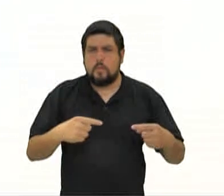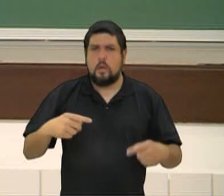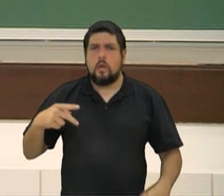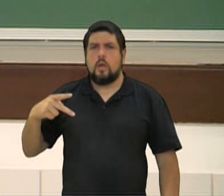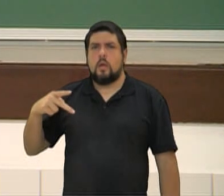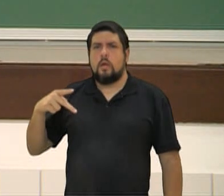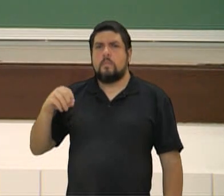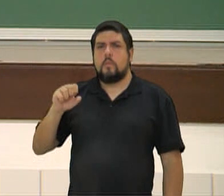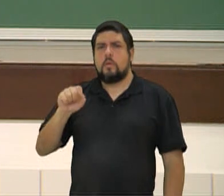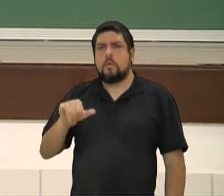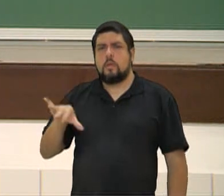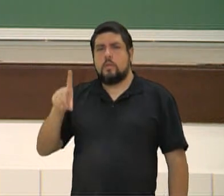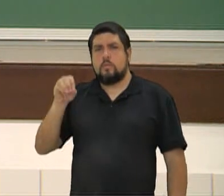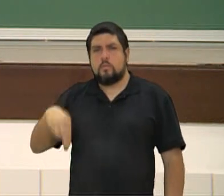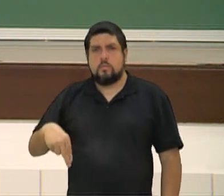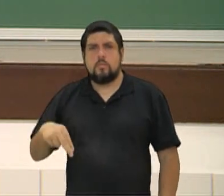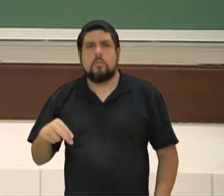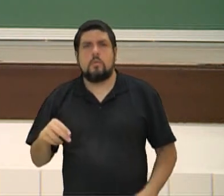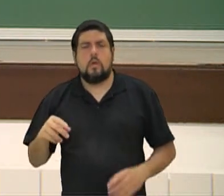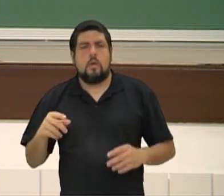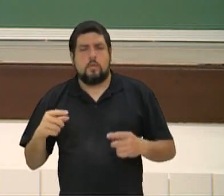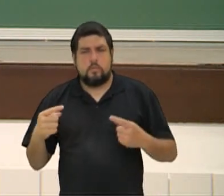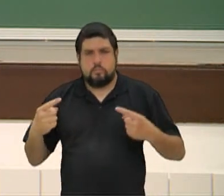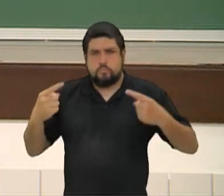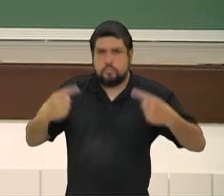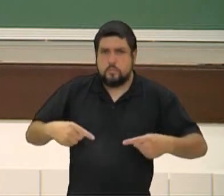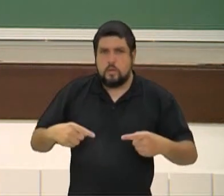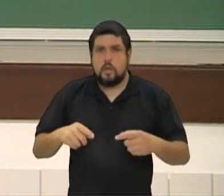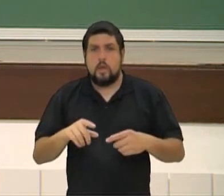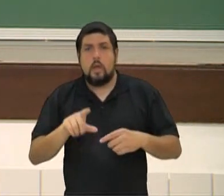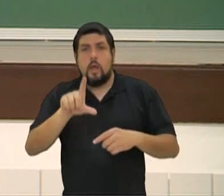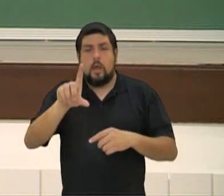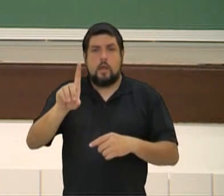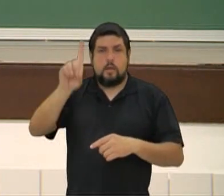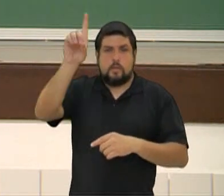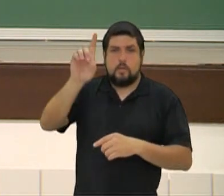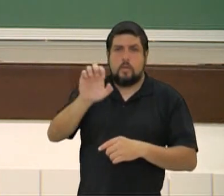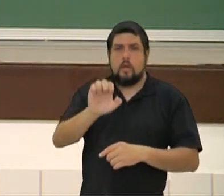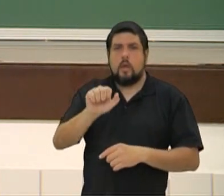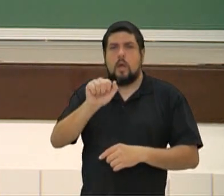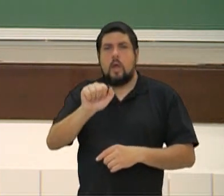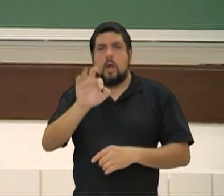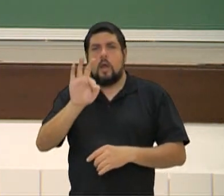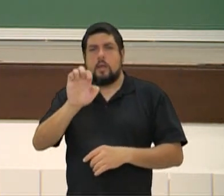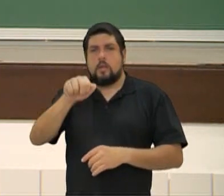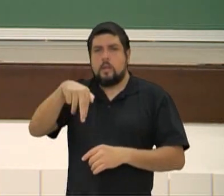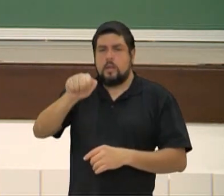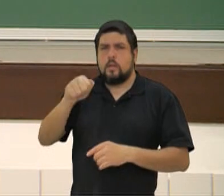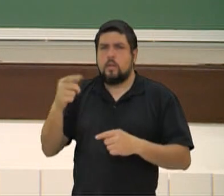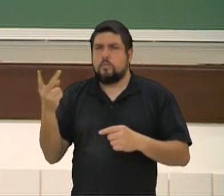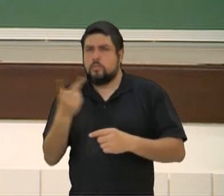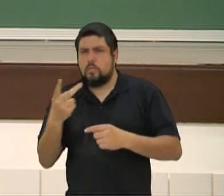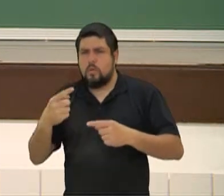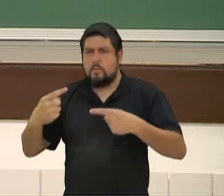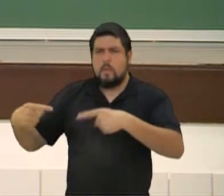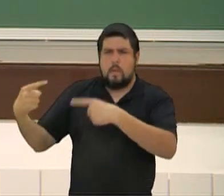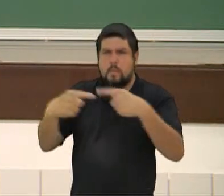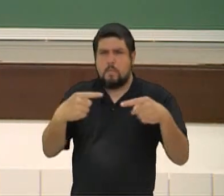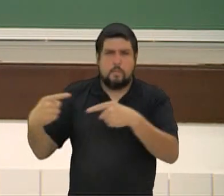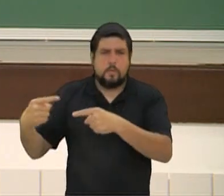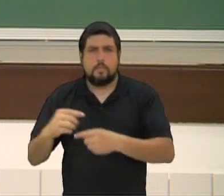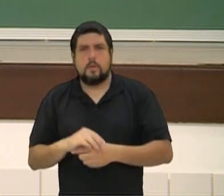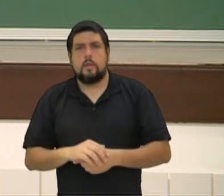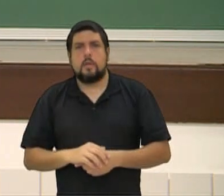da cidade de Atenas. A deusa Atena com Poseidon disputaram. É bem bacana a história dessa lenda também.